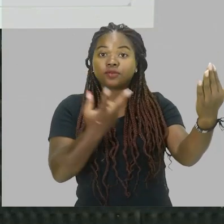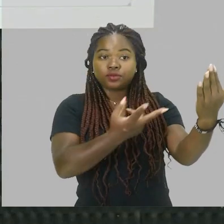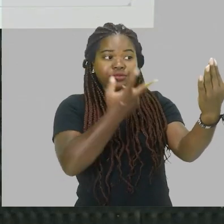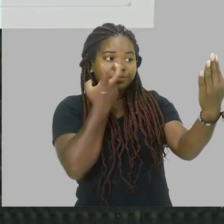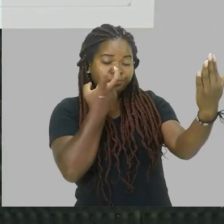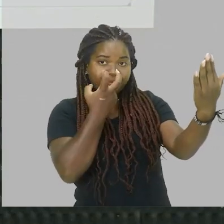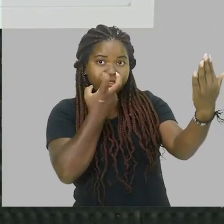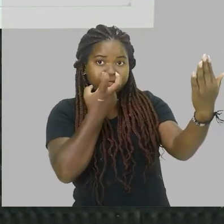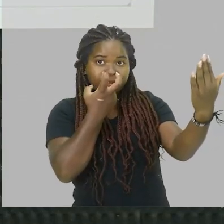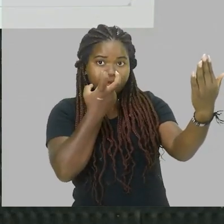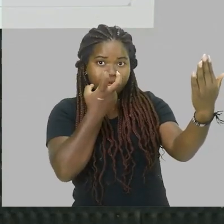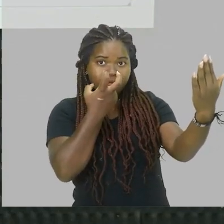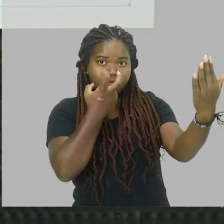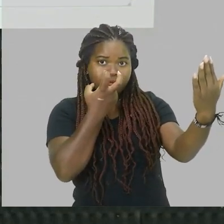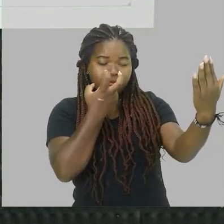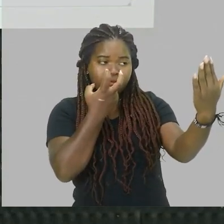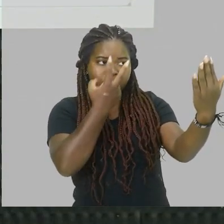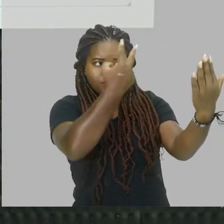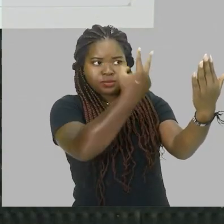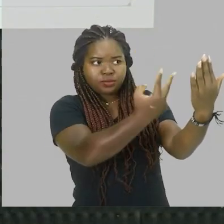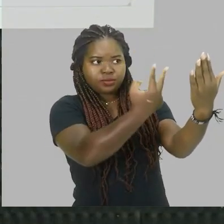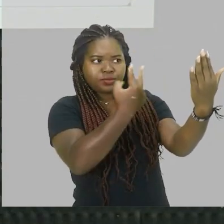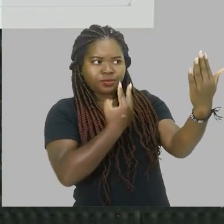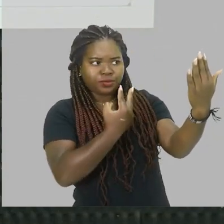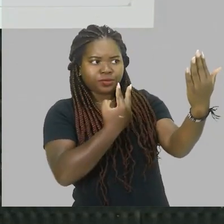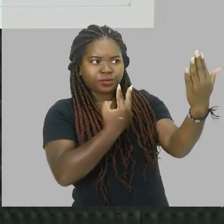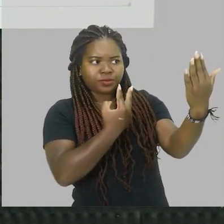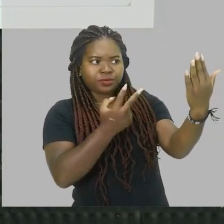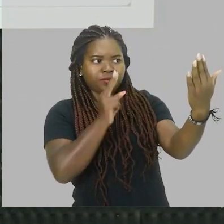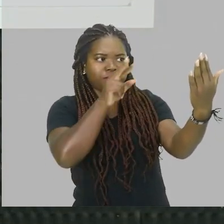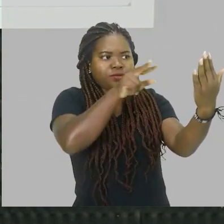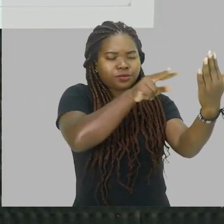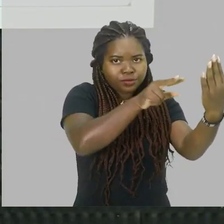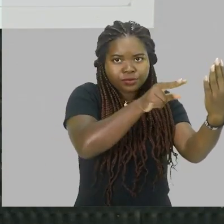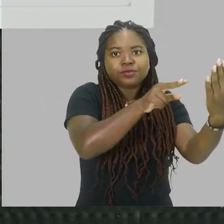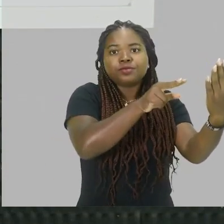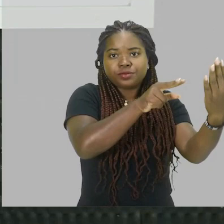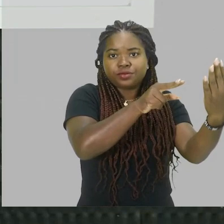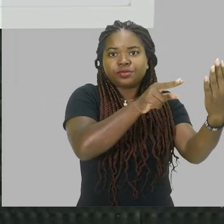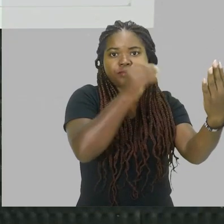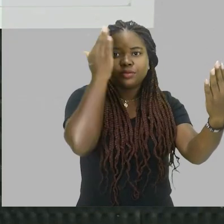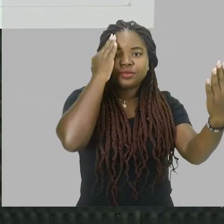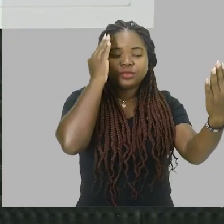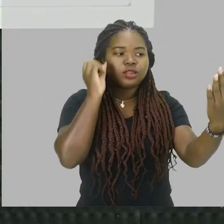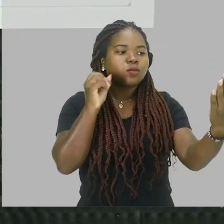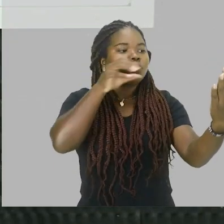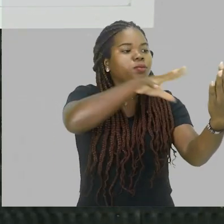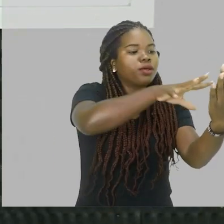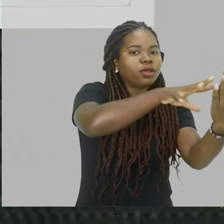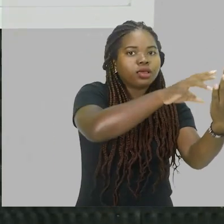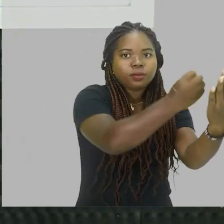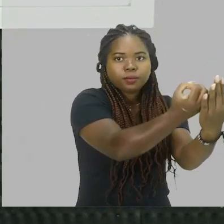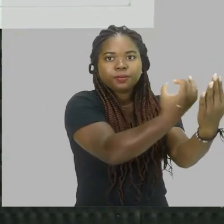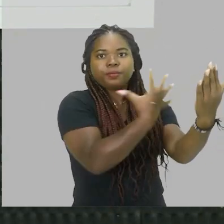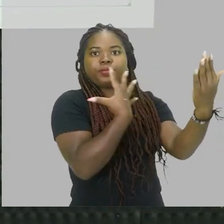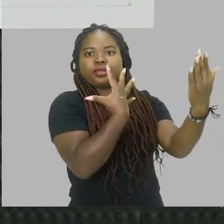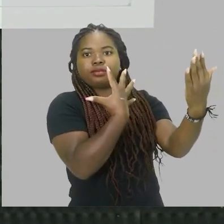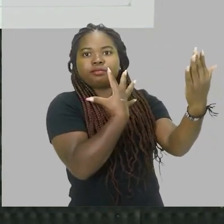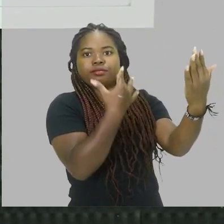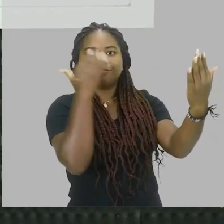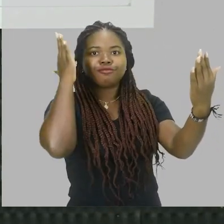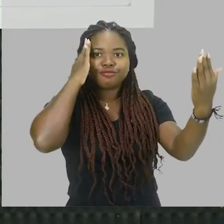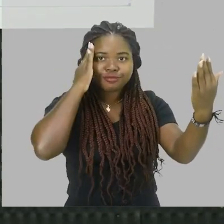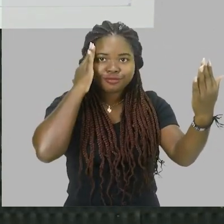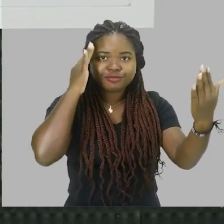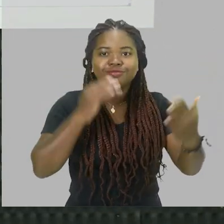por um espelho, né, através de um reflexo, essa pessoa também consegue lhe ver por esse mesmo reflexo, tá ok? Por esse mesmo espelho, nessa mesma